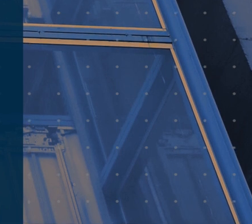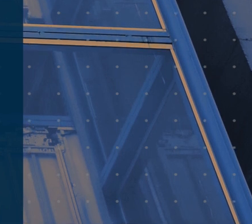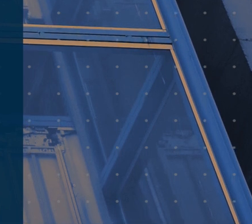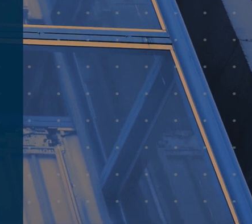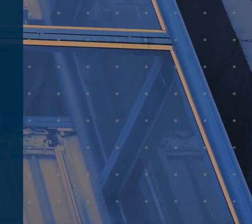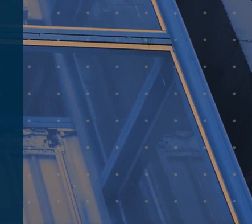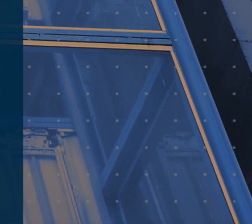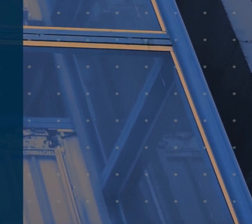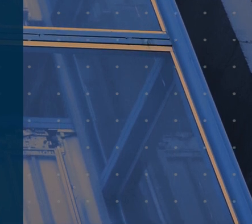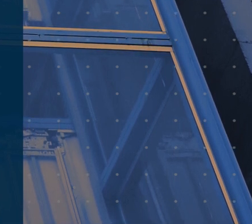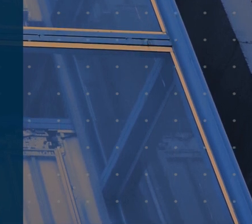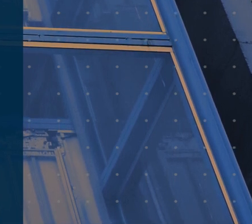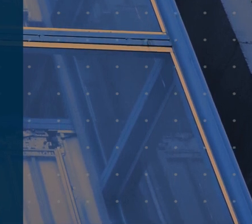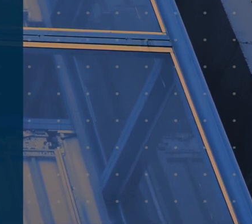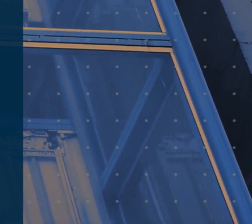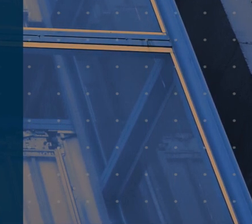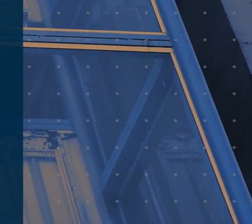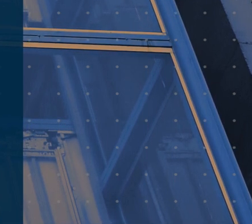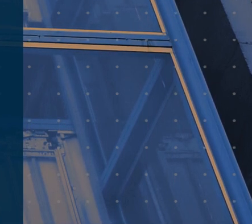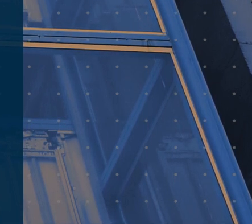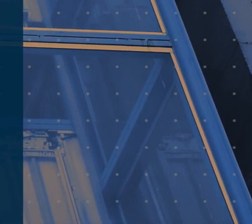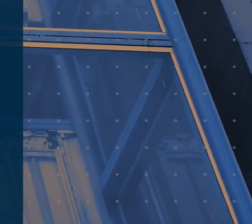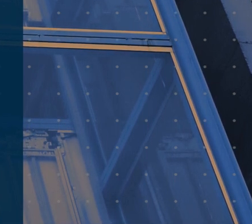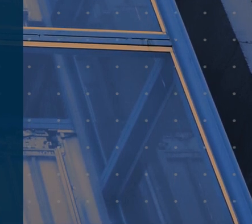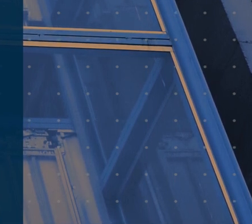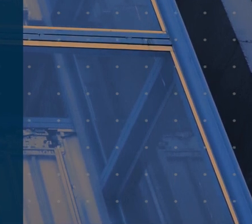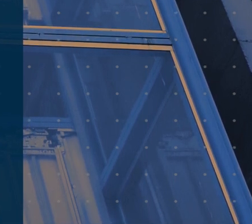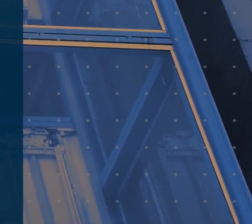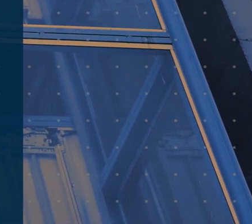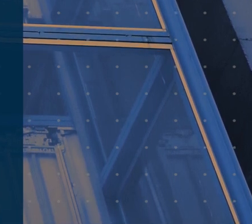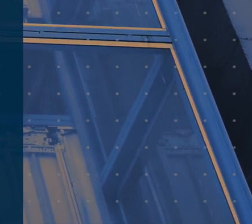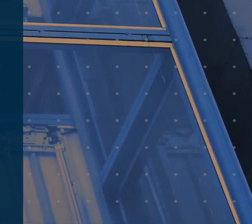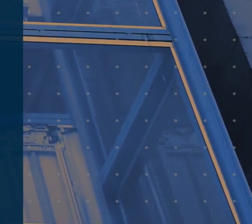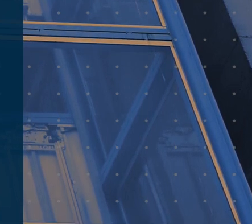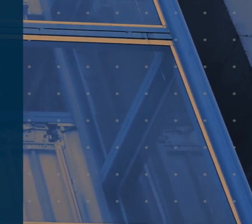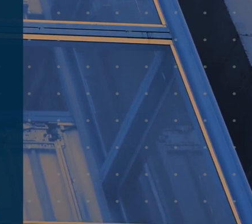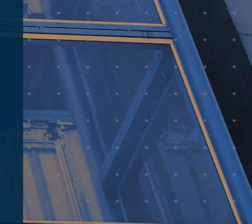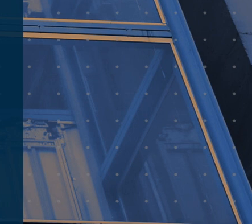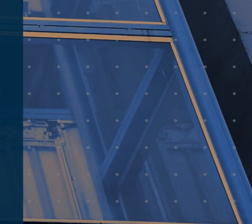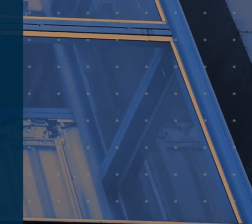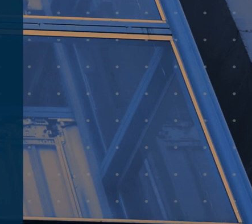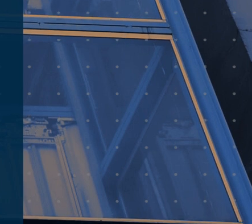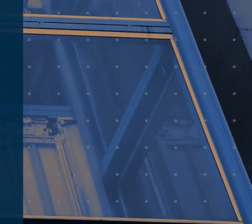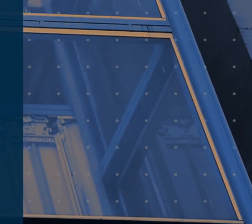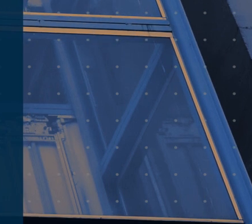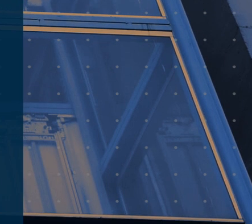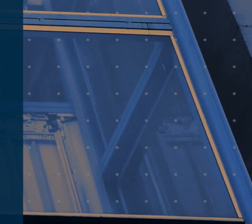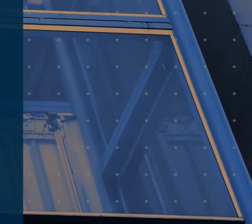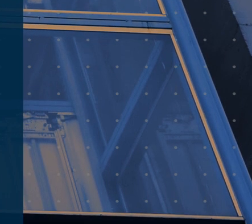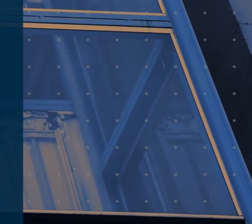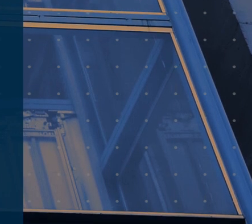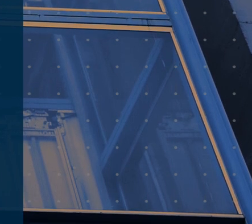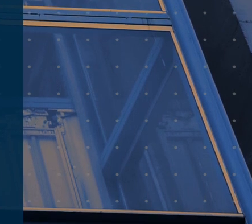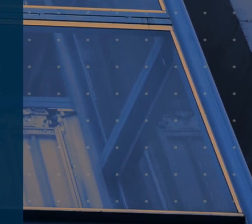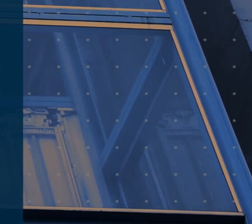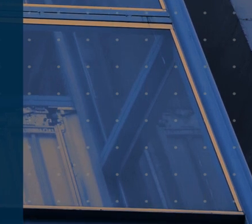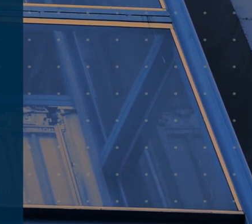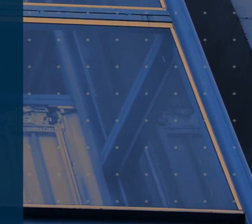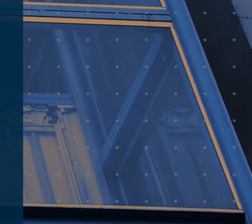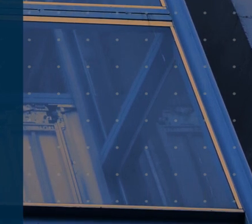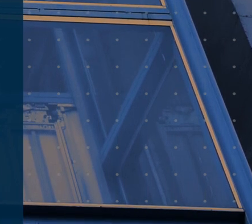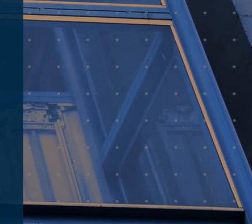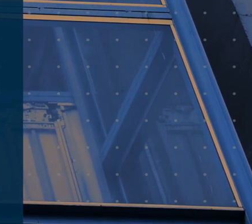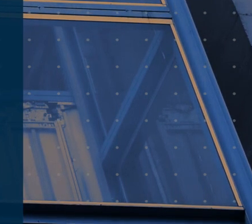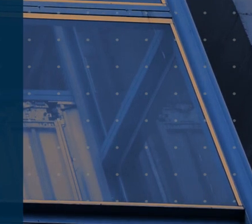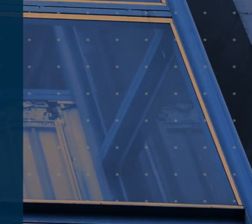mármore e granito, ajudante de obras, armador de ferros, assistente administrativo, atendente de lanchonete,